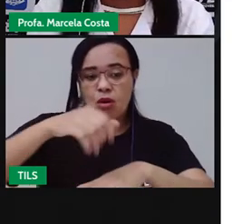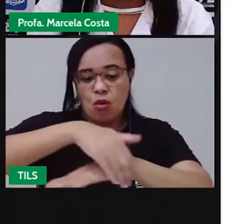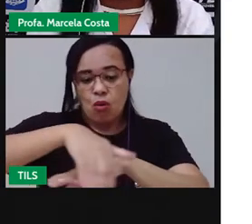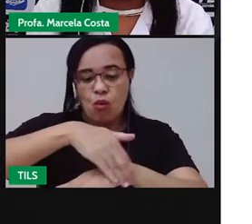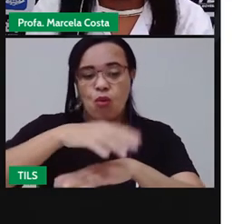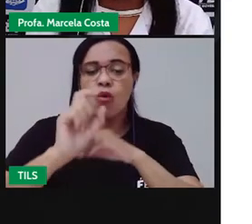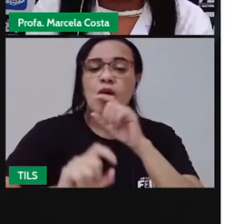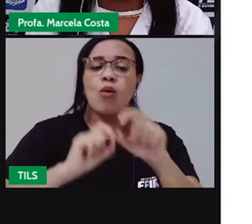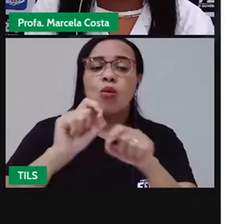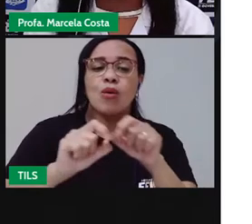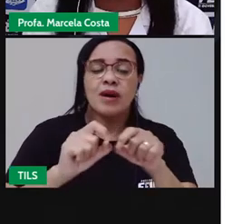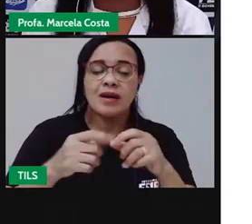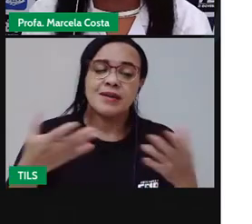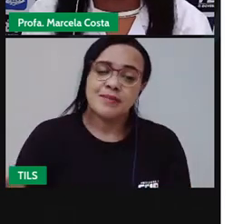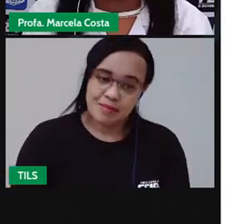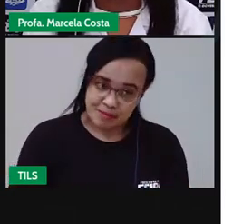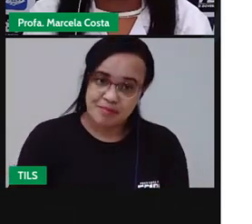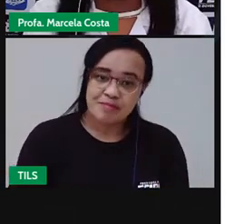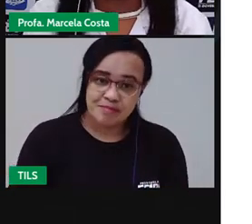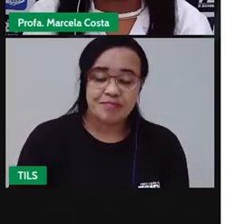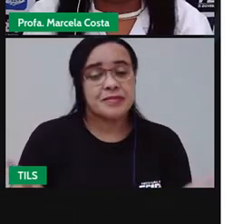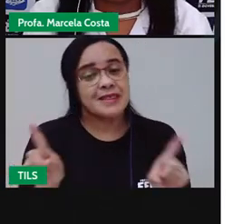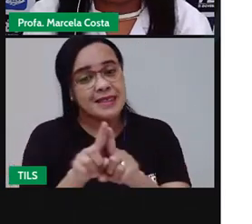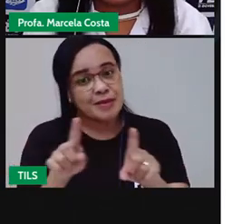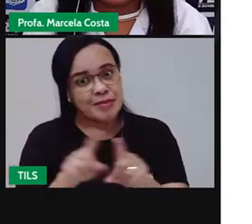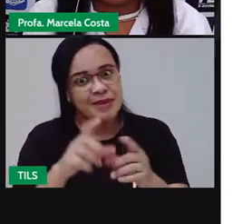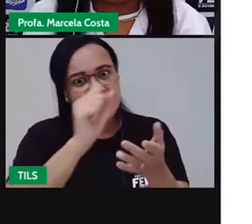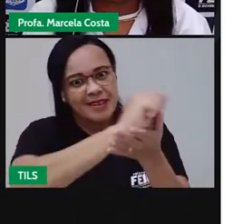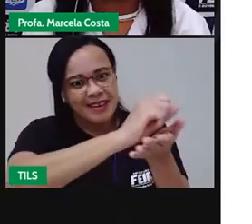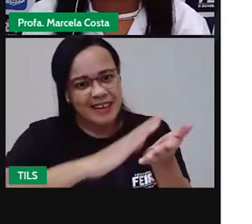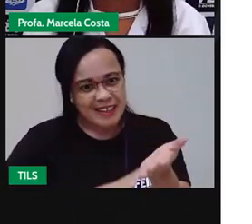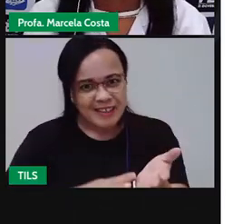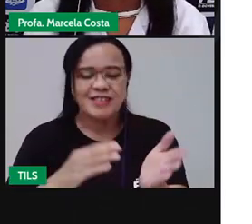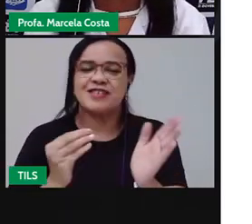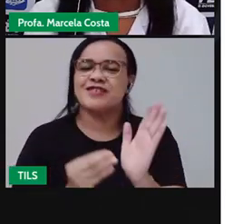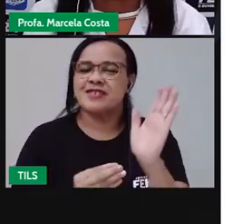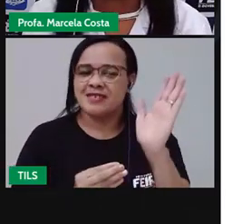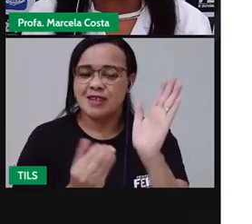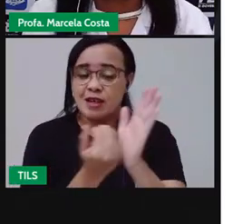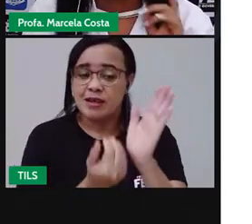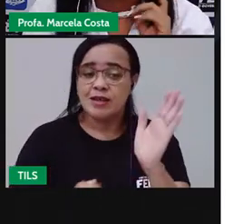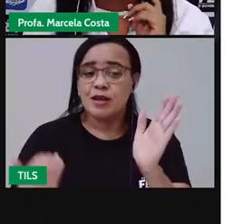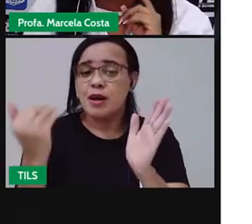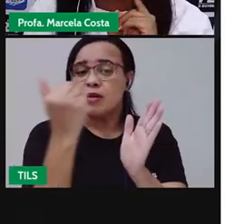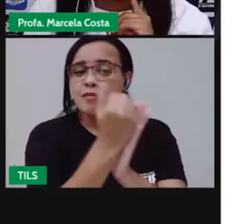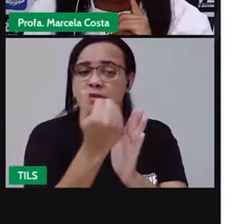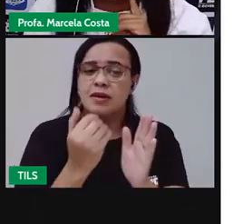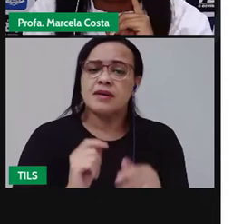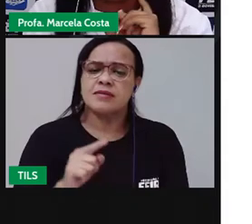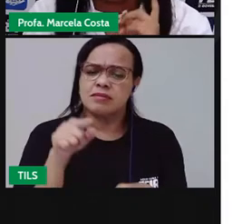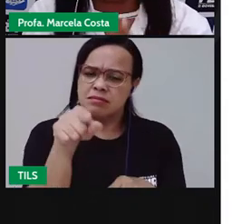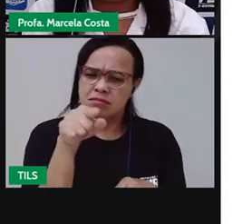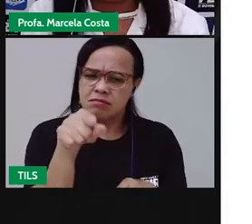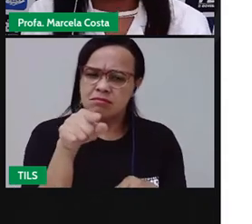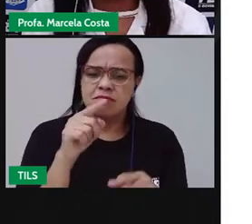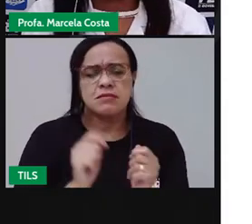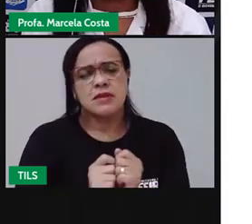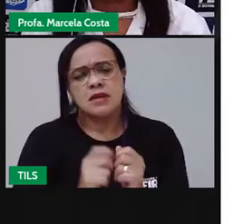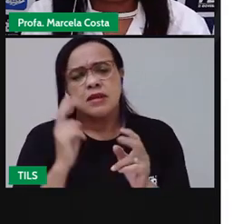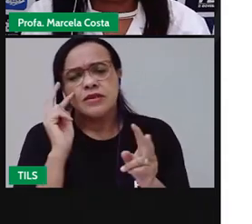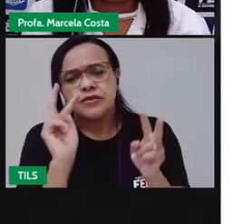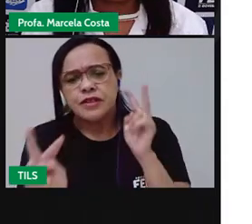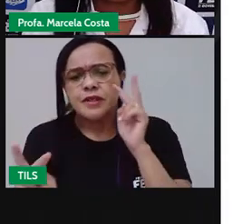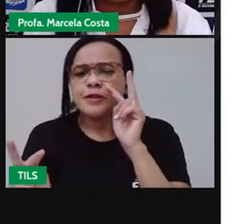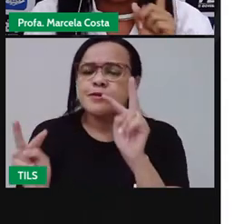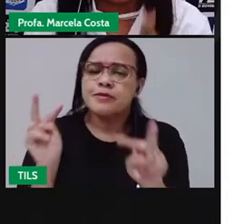Vou deixar também uma atividade complementar. Você vai olhar aí